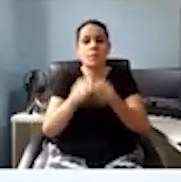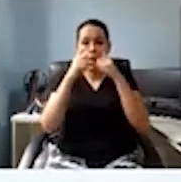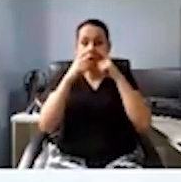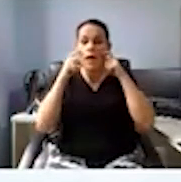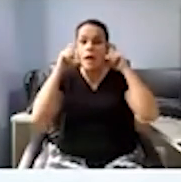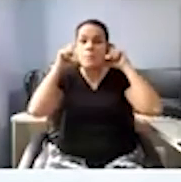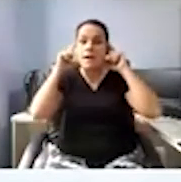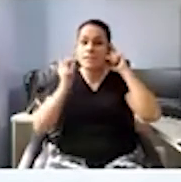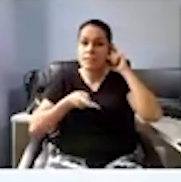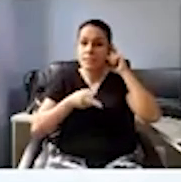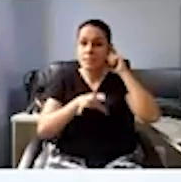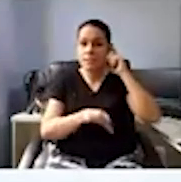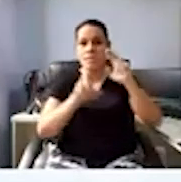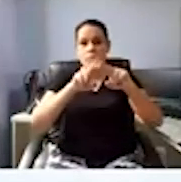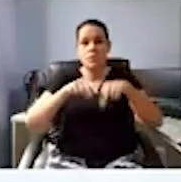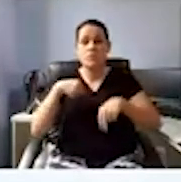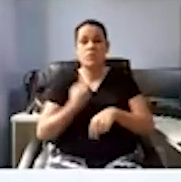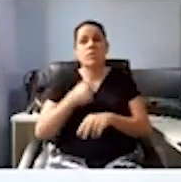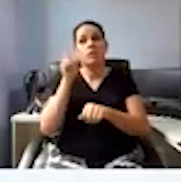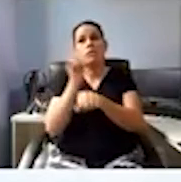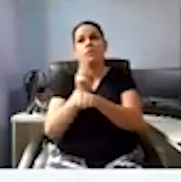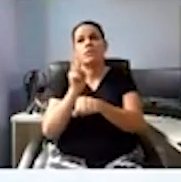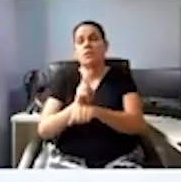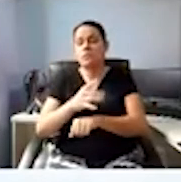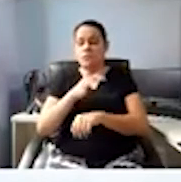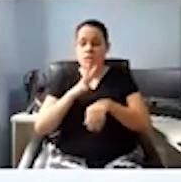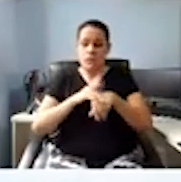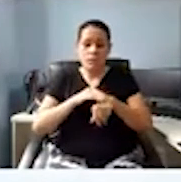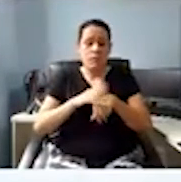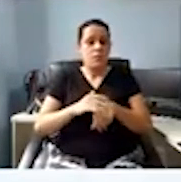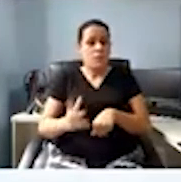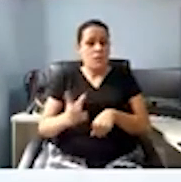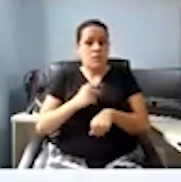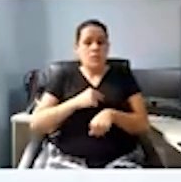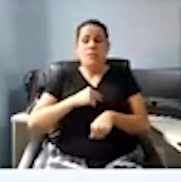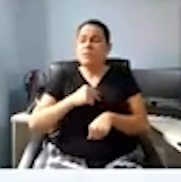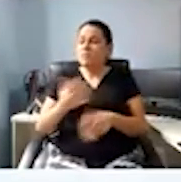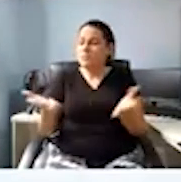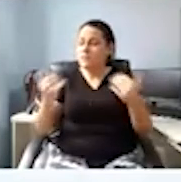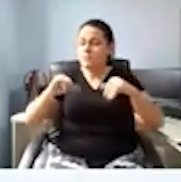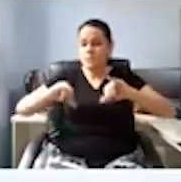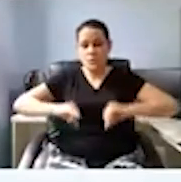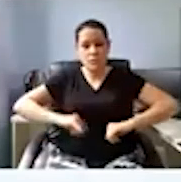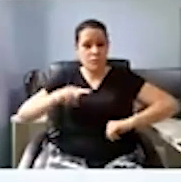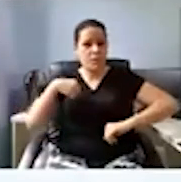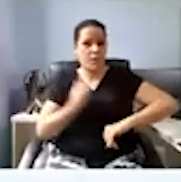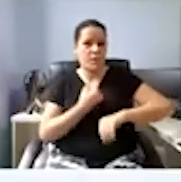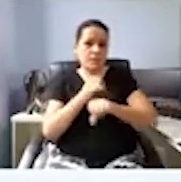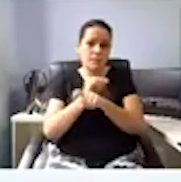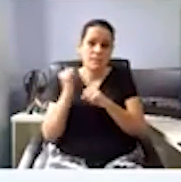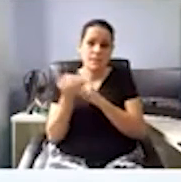dessa doença aí que veio para abater muito aí a nossa sociedade.